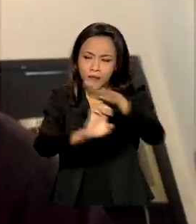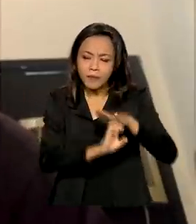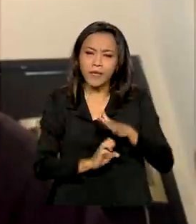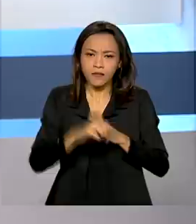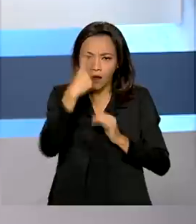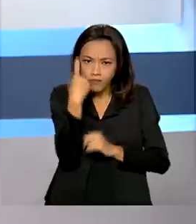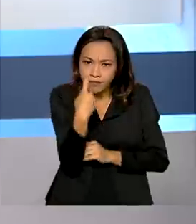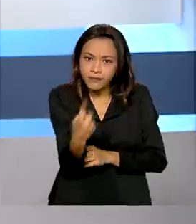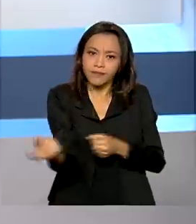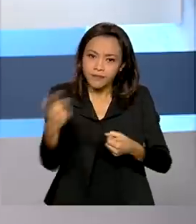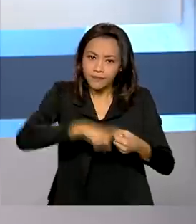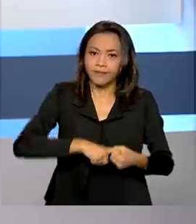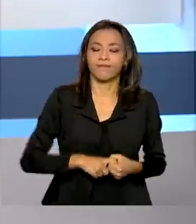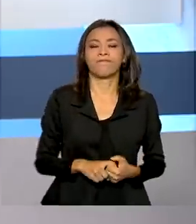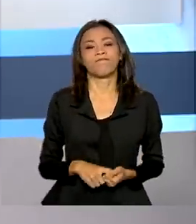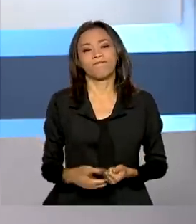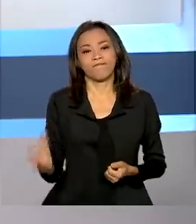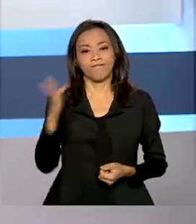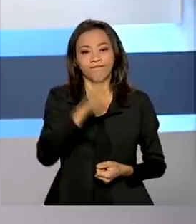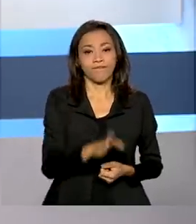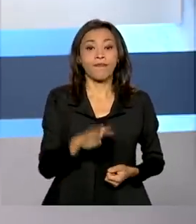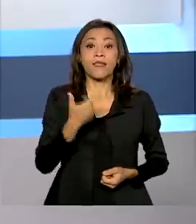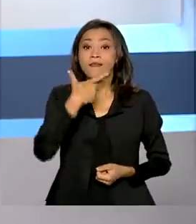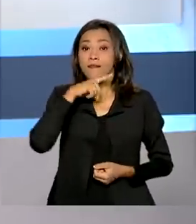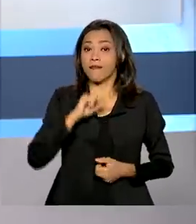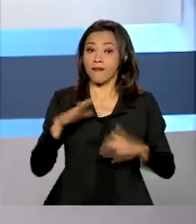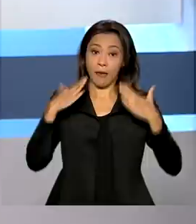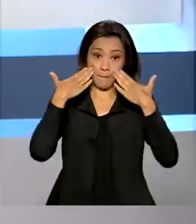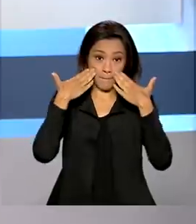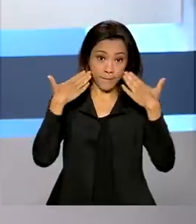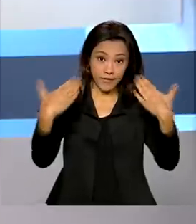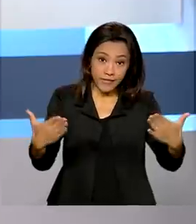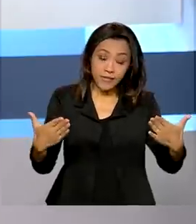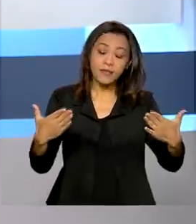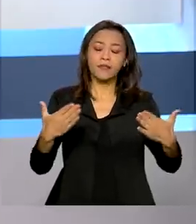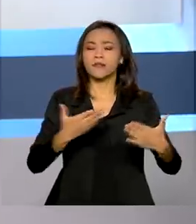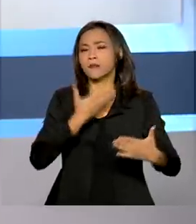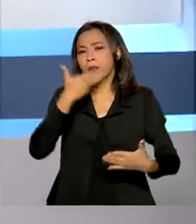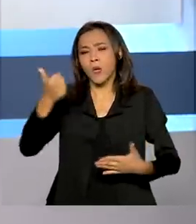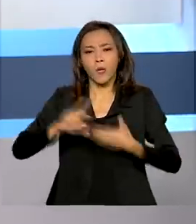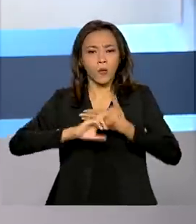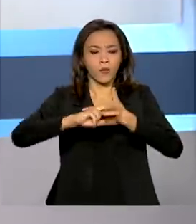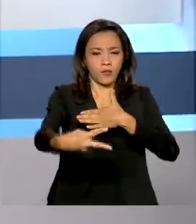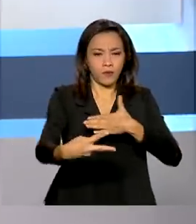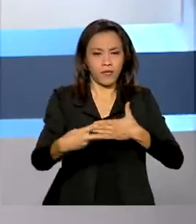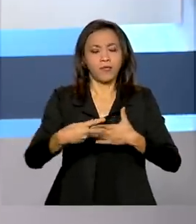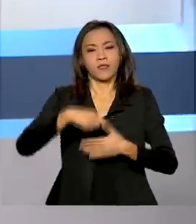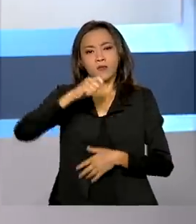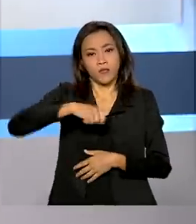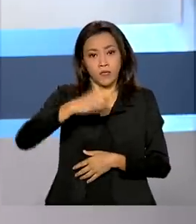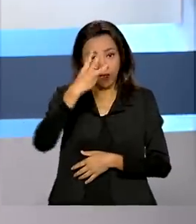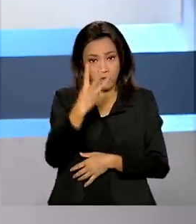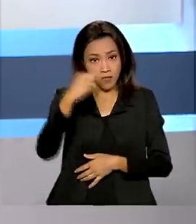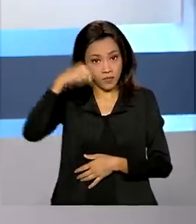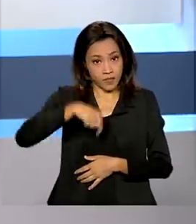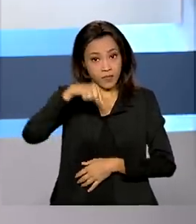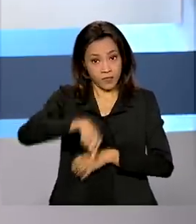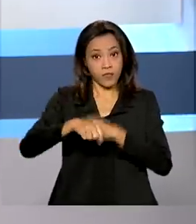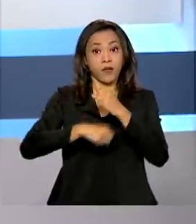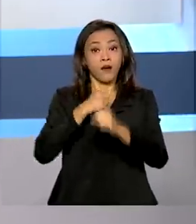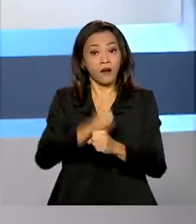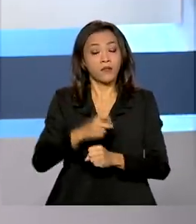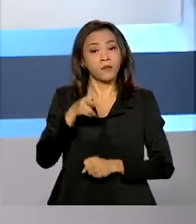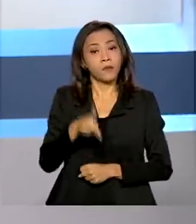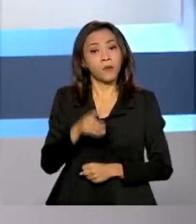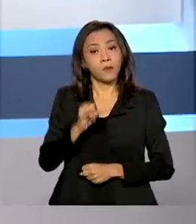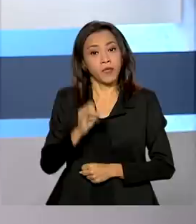retomados. E quem apresenta as principais razões para o resultado do PIB no primeiro trimestre deste ano é o cientista político